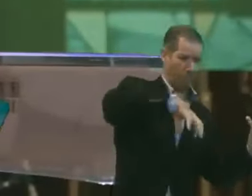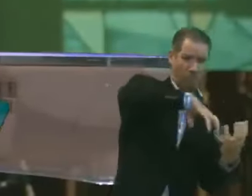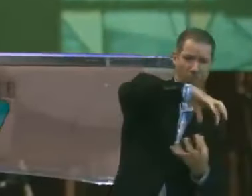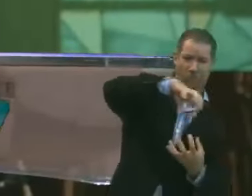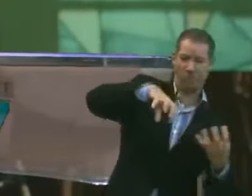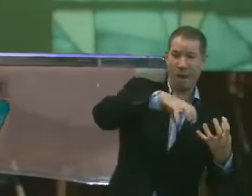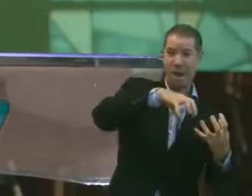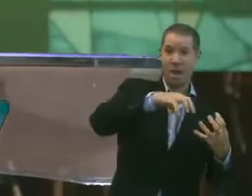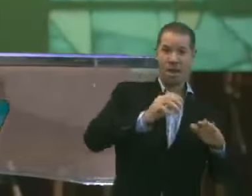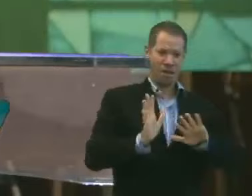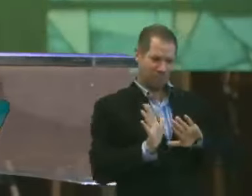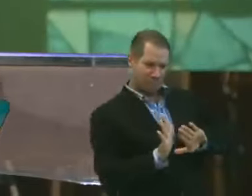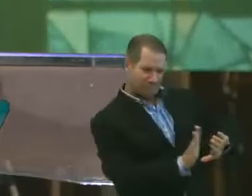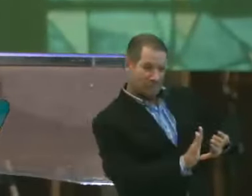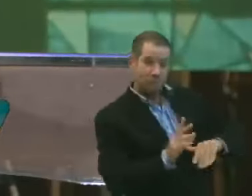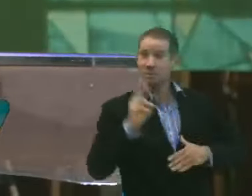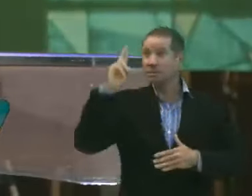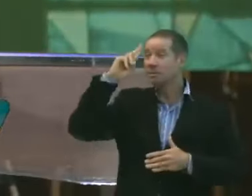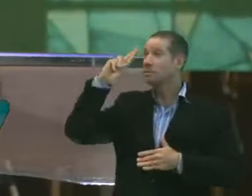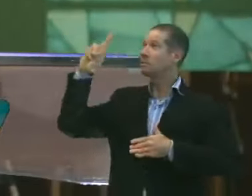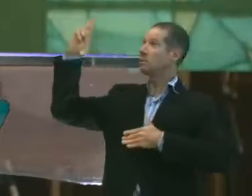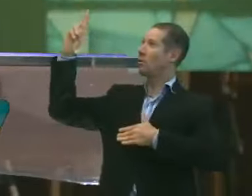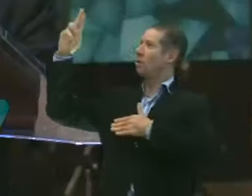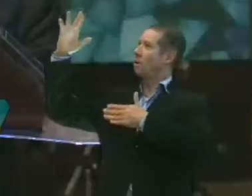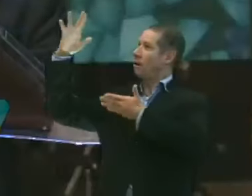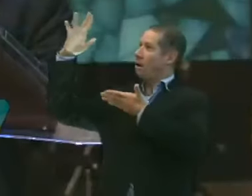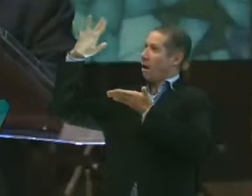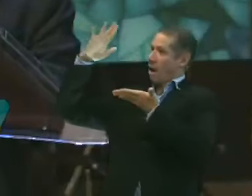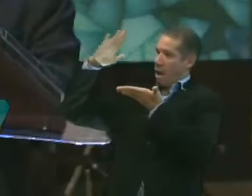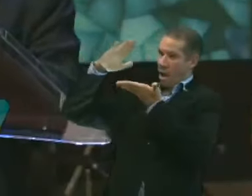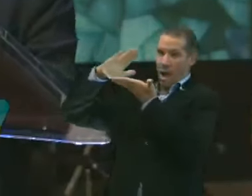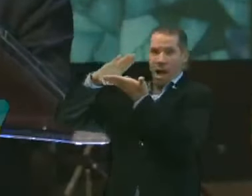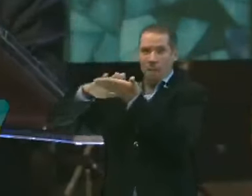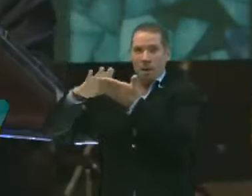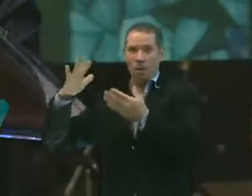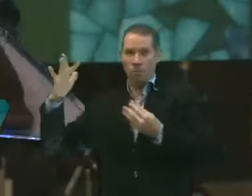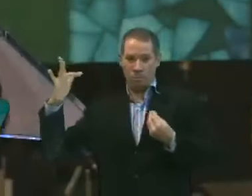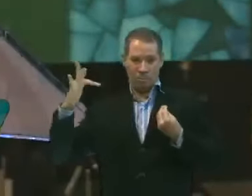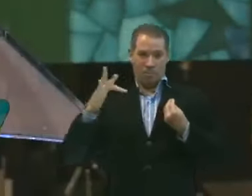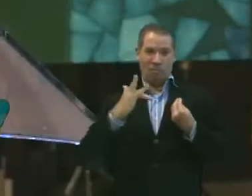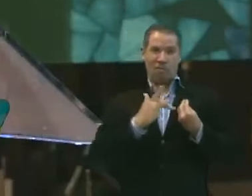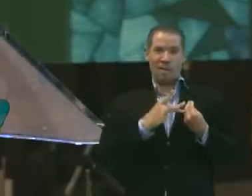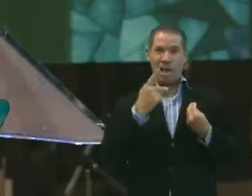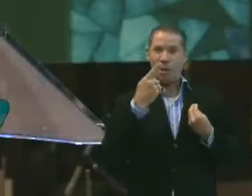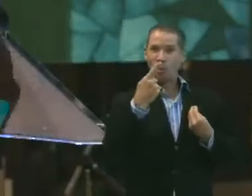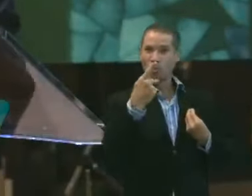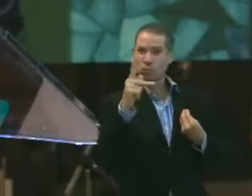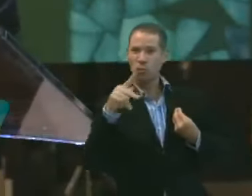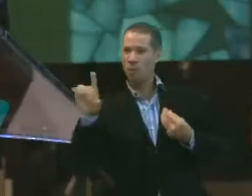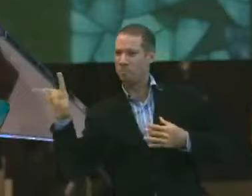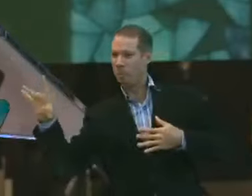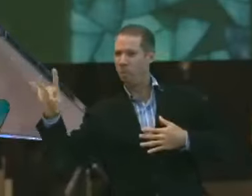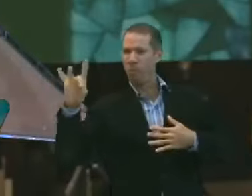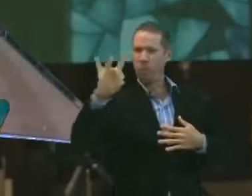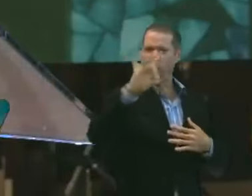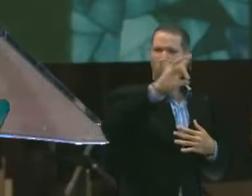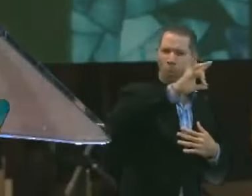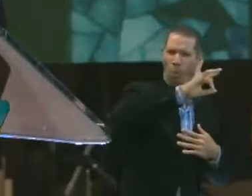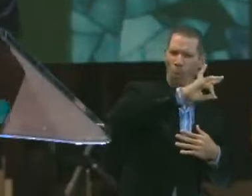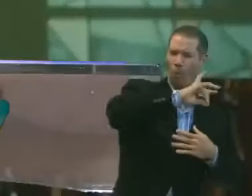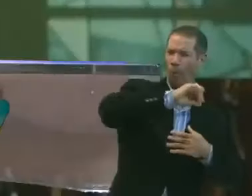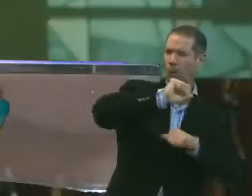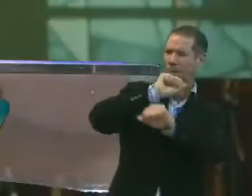O Senhor está com as suas mãos sobre nós. Por isso eu posso ter tão grande